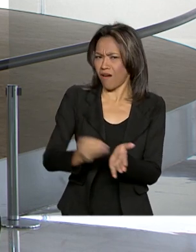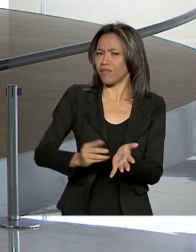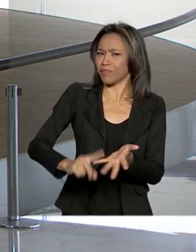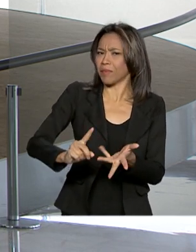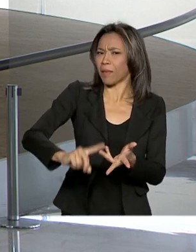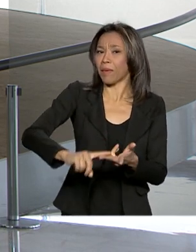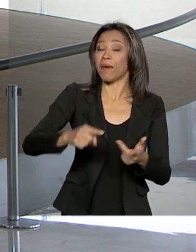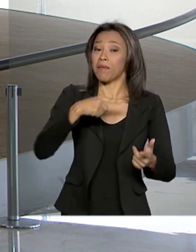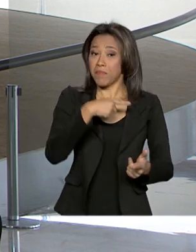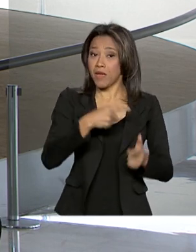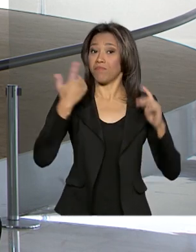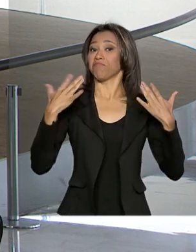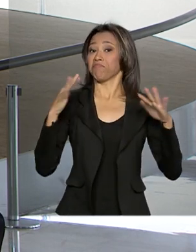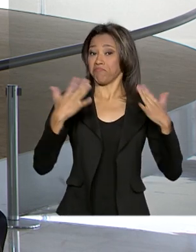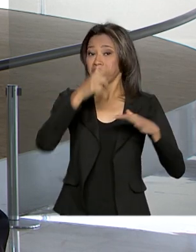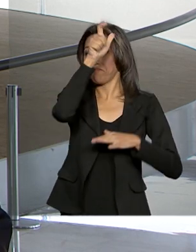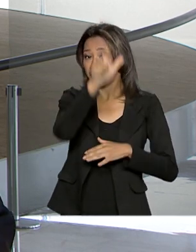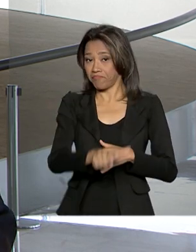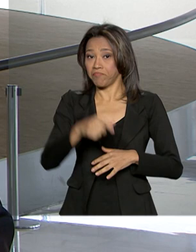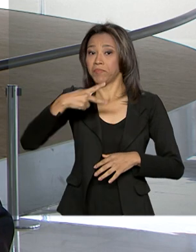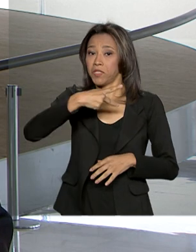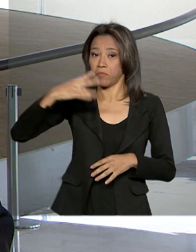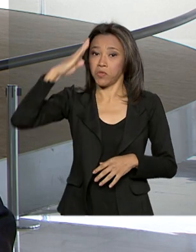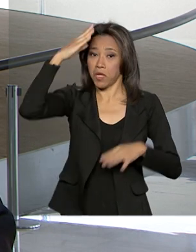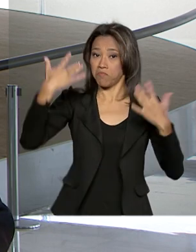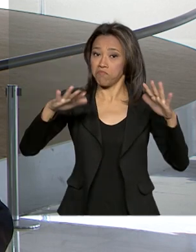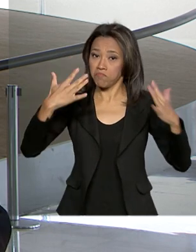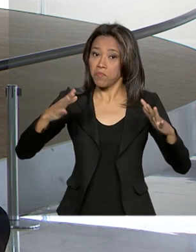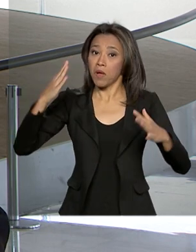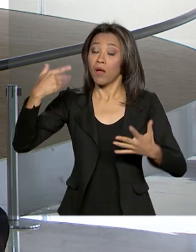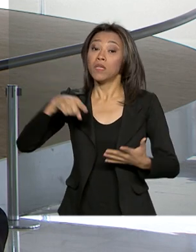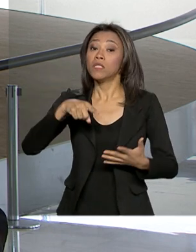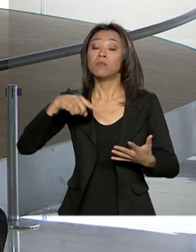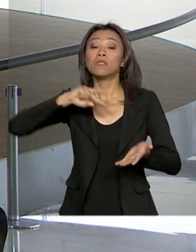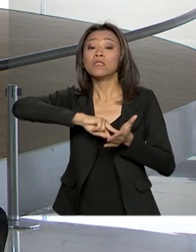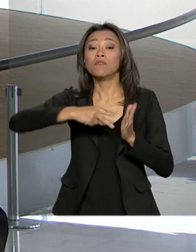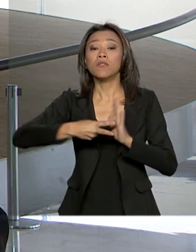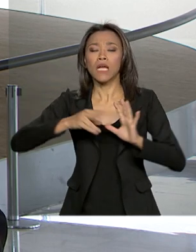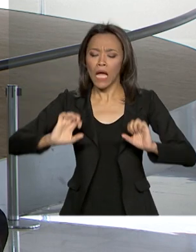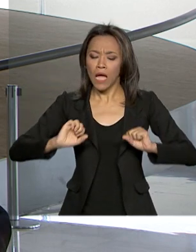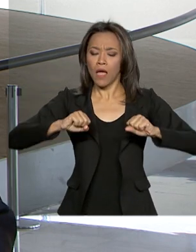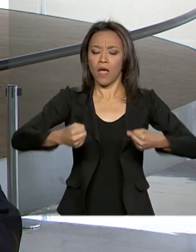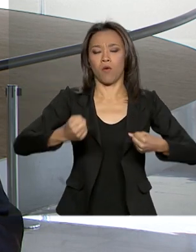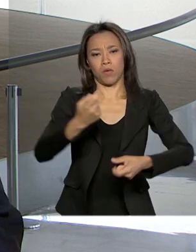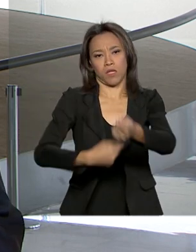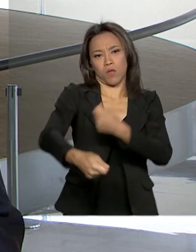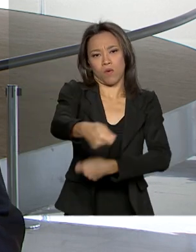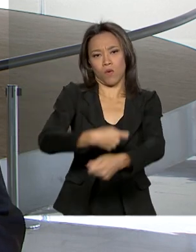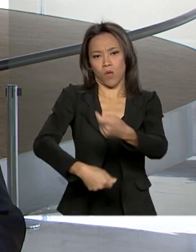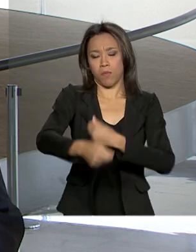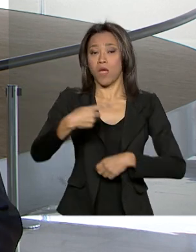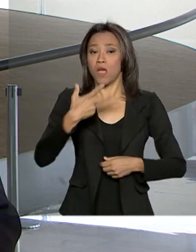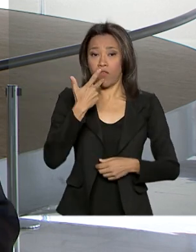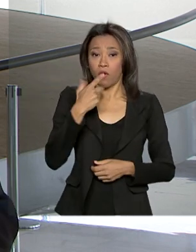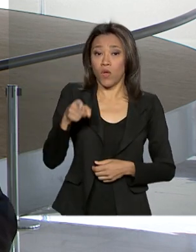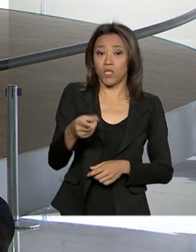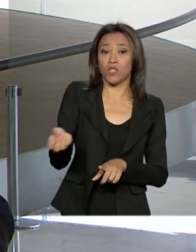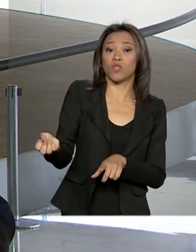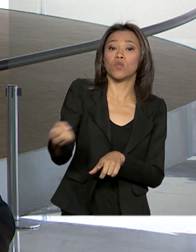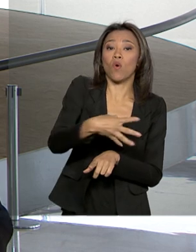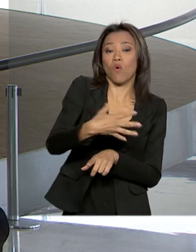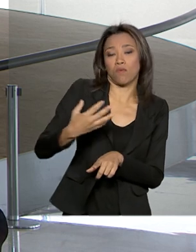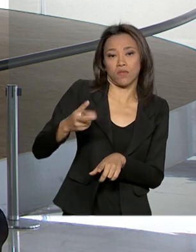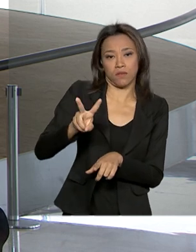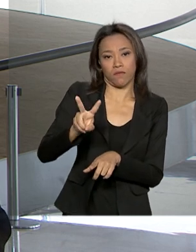comemorou esses dados aí como um sinal de recuperação da economia. Ele acredita, o presidente, que esse número aí de novas vagas vai chegar a um